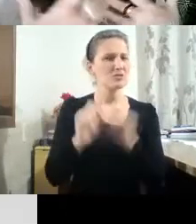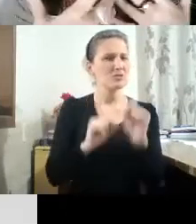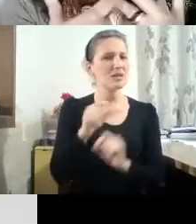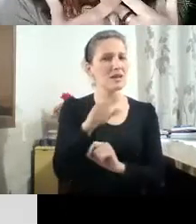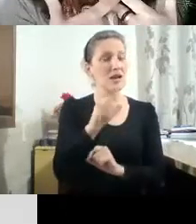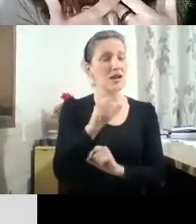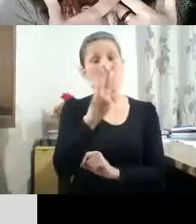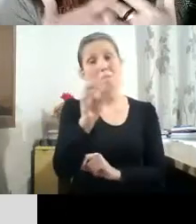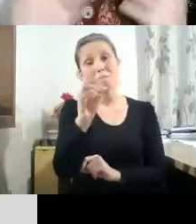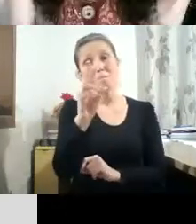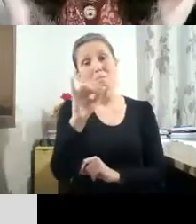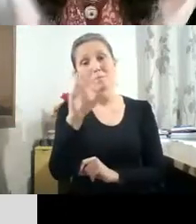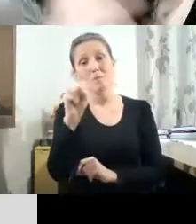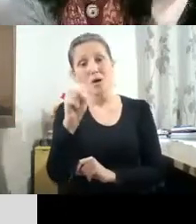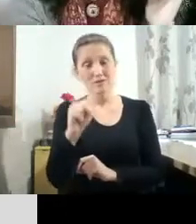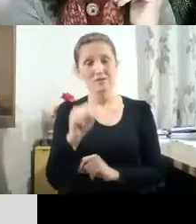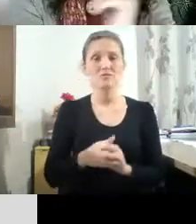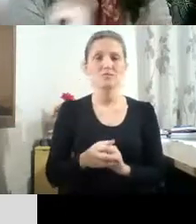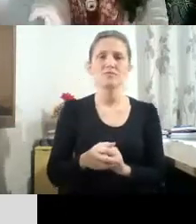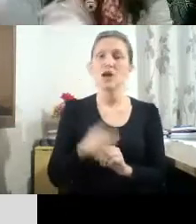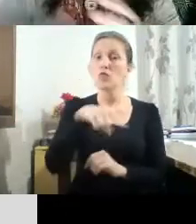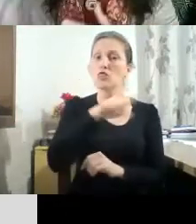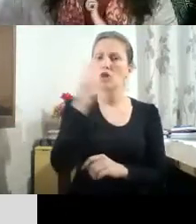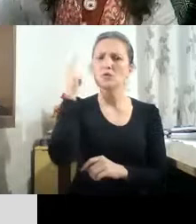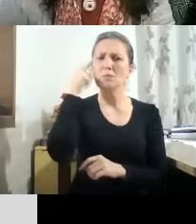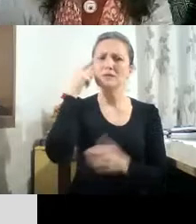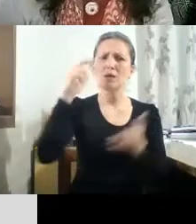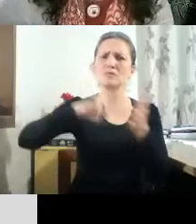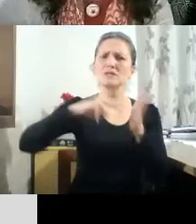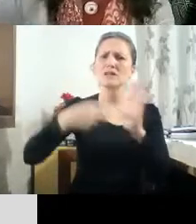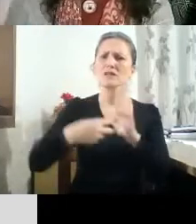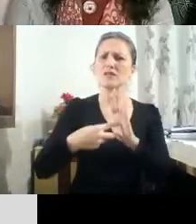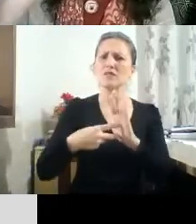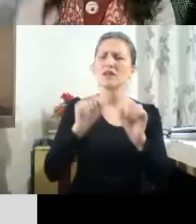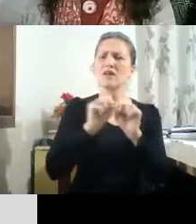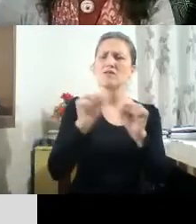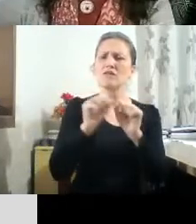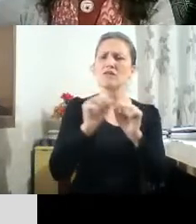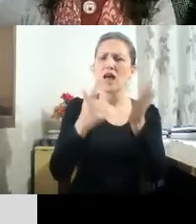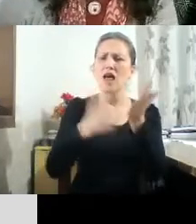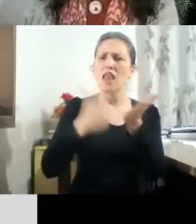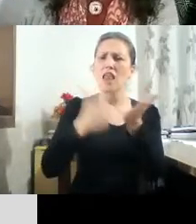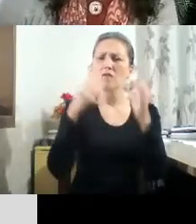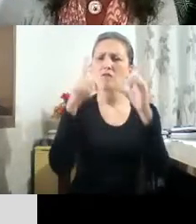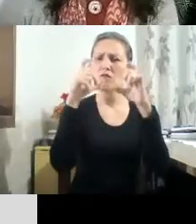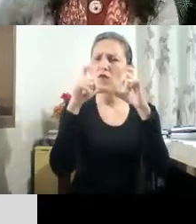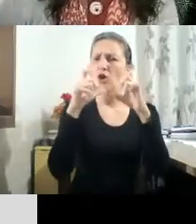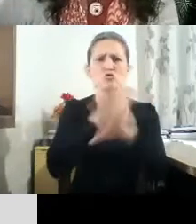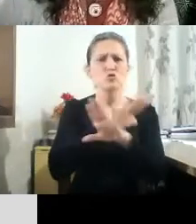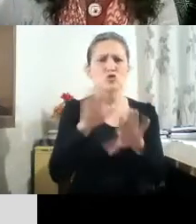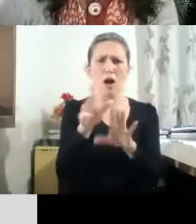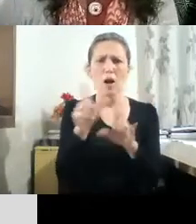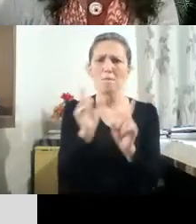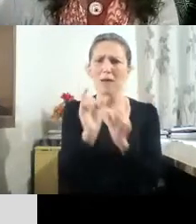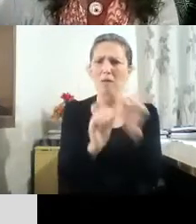nós pensamos em isso que significa fazer um fotolibro ou um livro de fotografia faz tanto tempo, né? Então, a partir